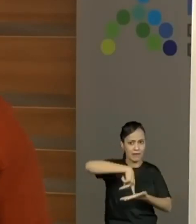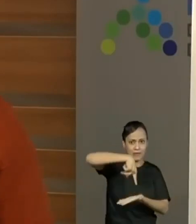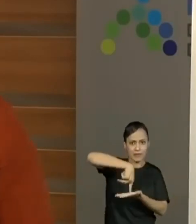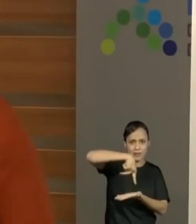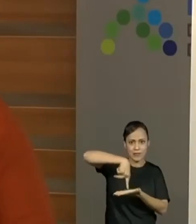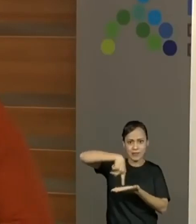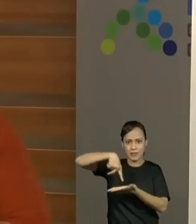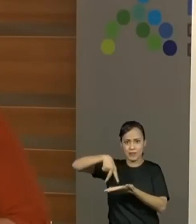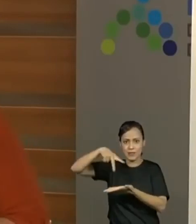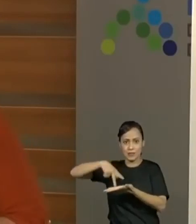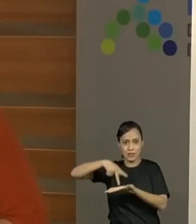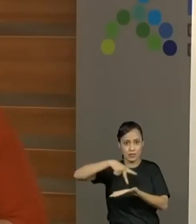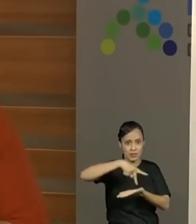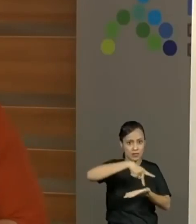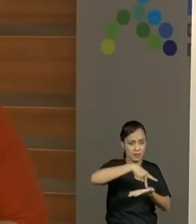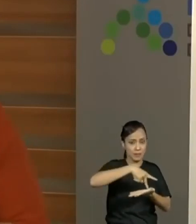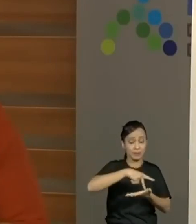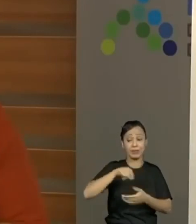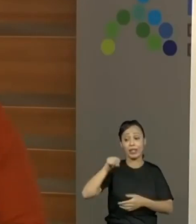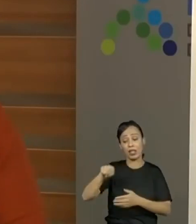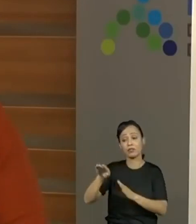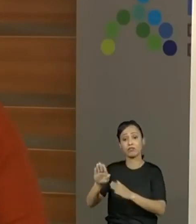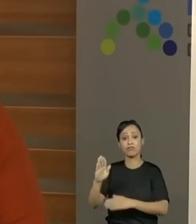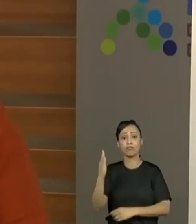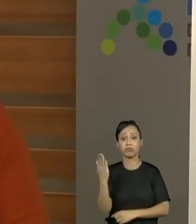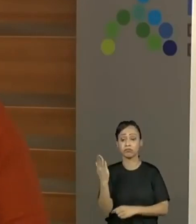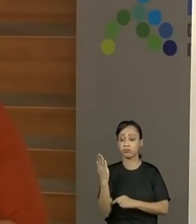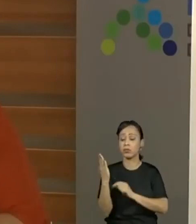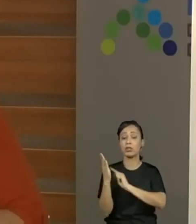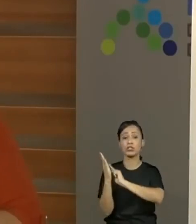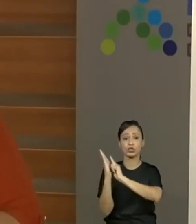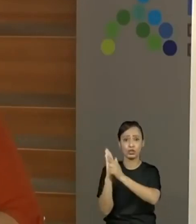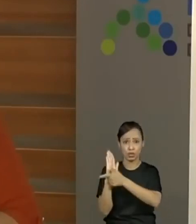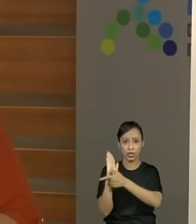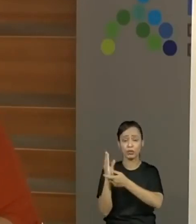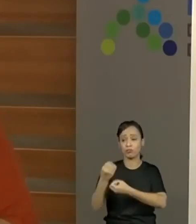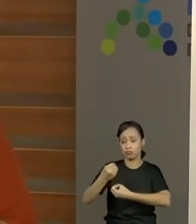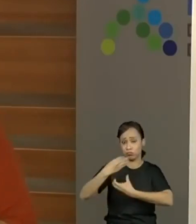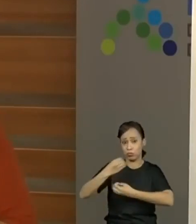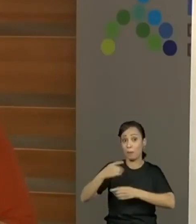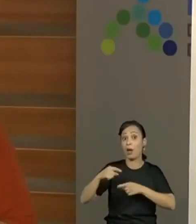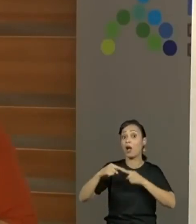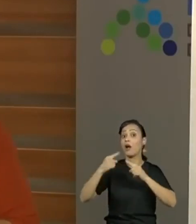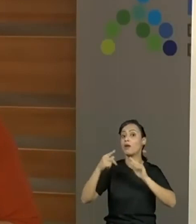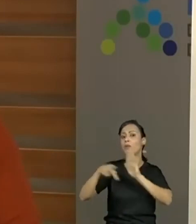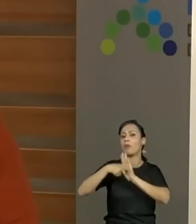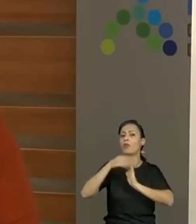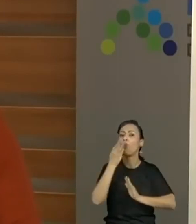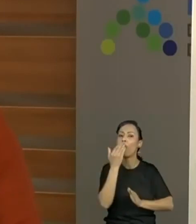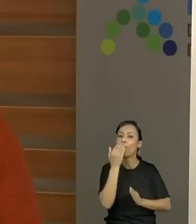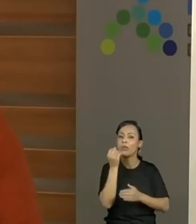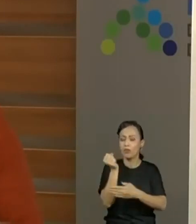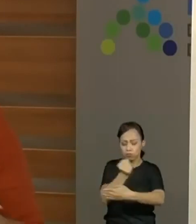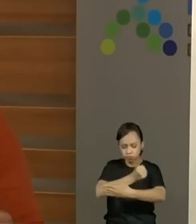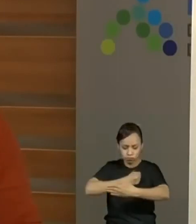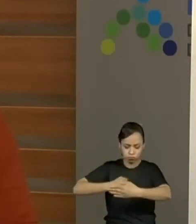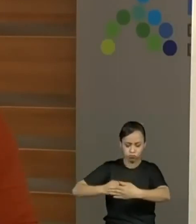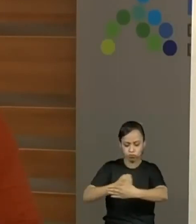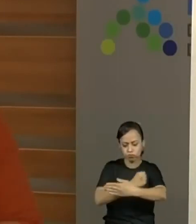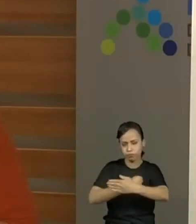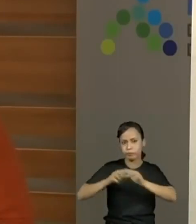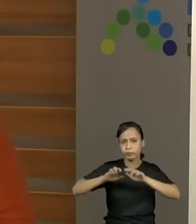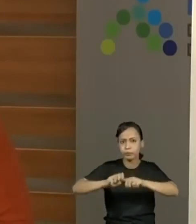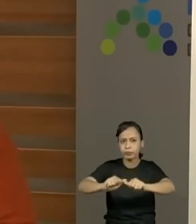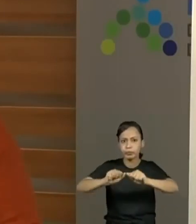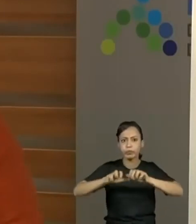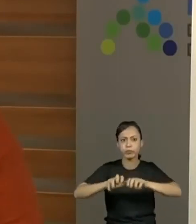da rua. O outro também é um texto instrucional. Só que é uma receita. Ele ensina como fazer